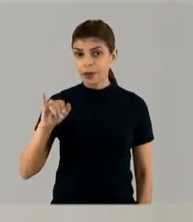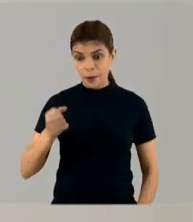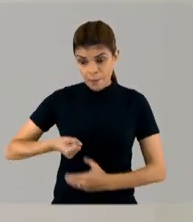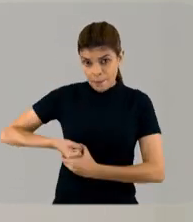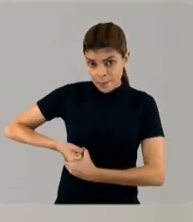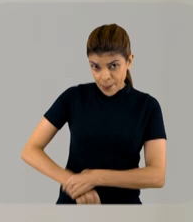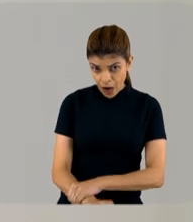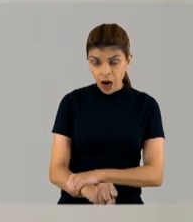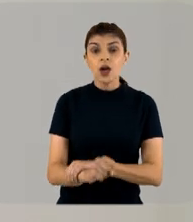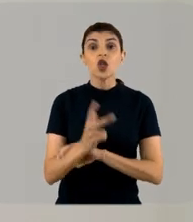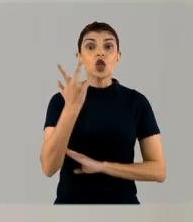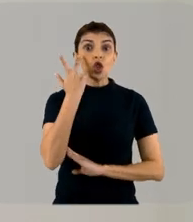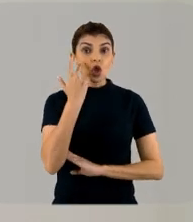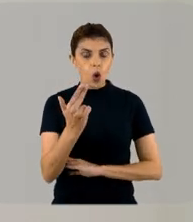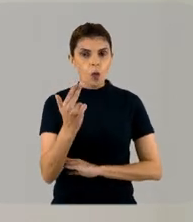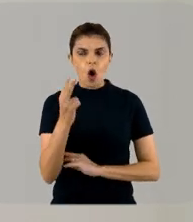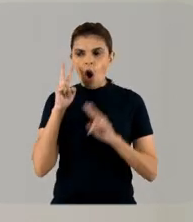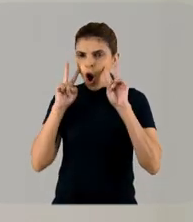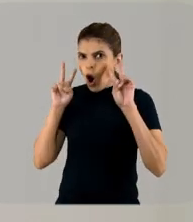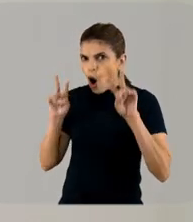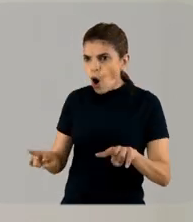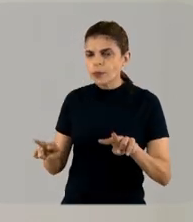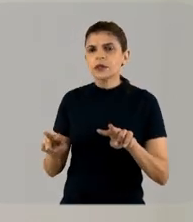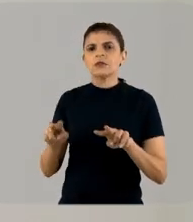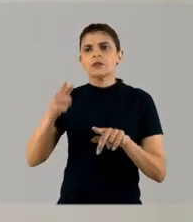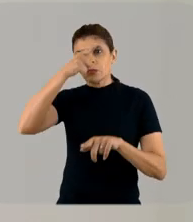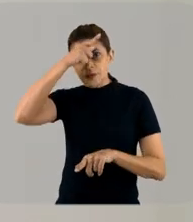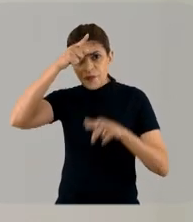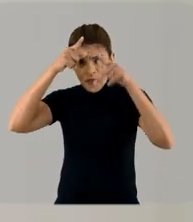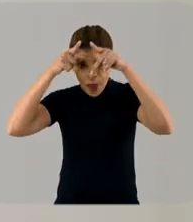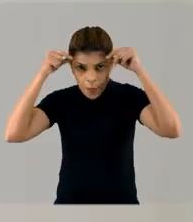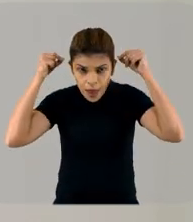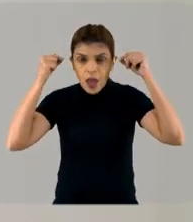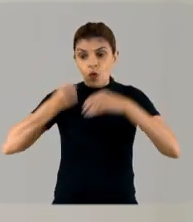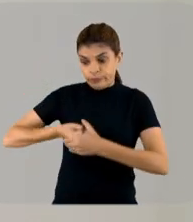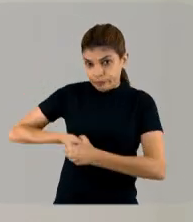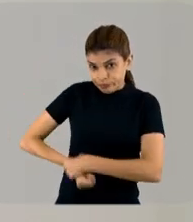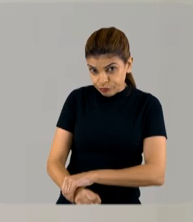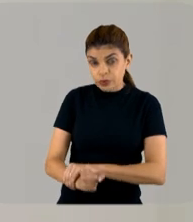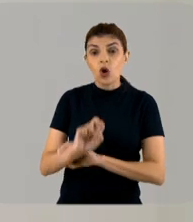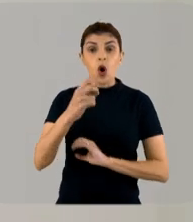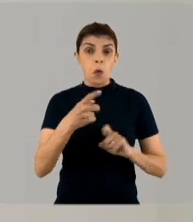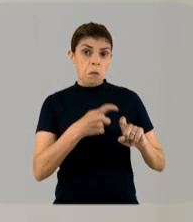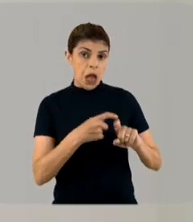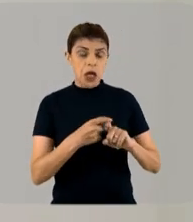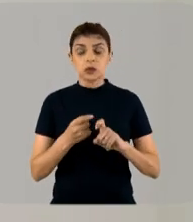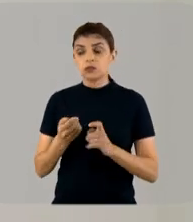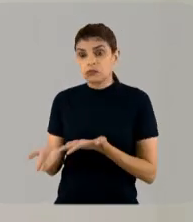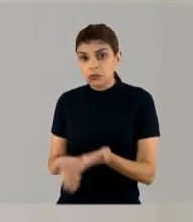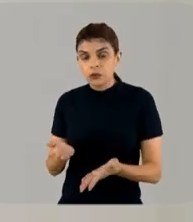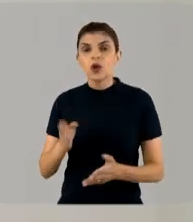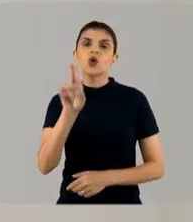é muito importante que o obstetra ou a enfermeira obstetra, ou quem esteja atendendo, tenha atenção para